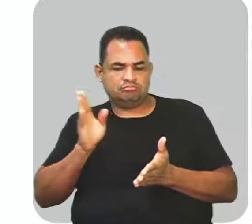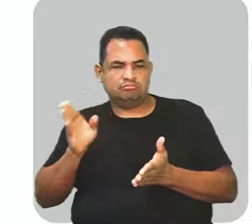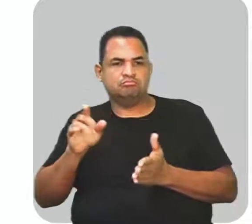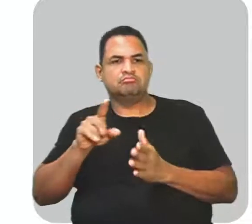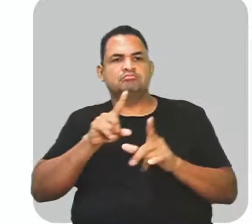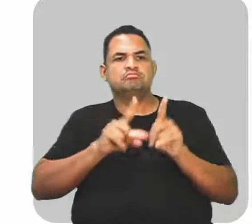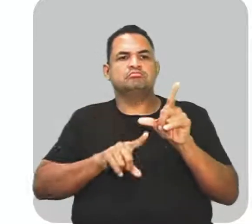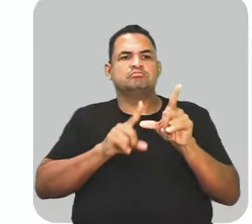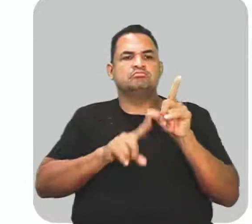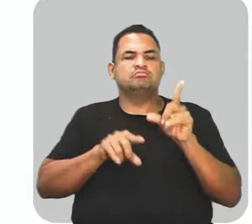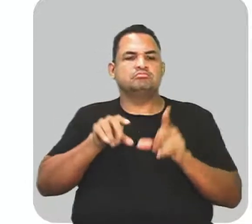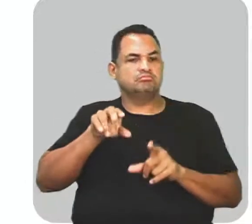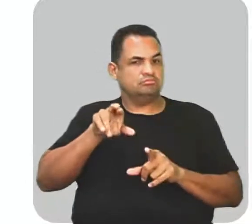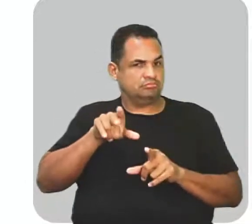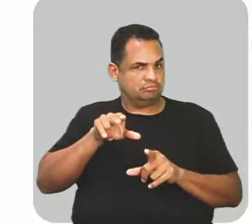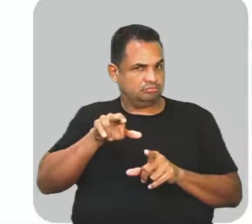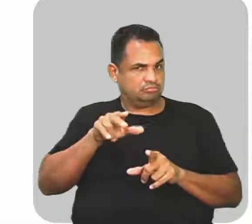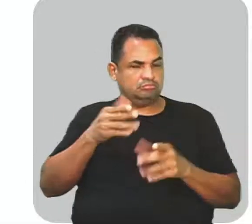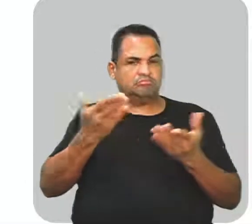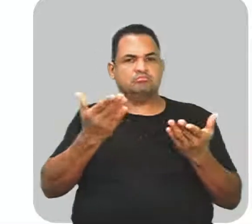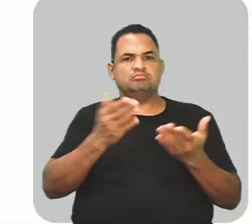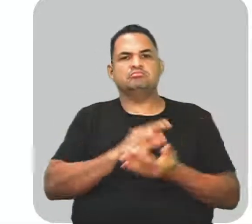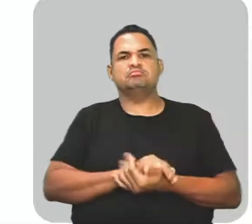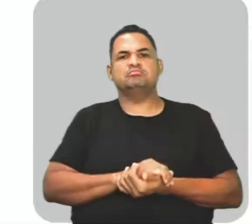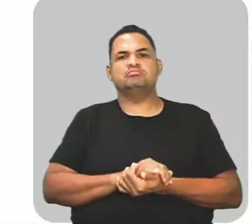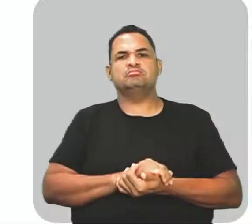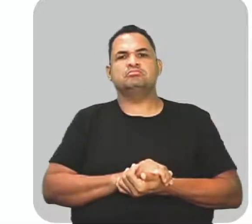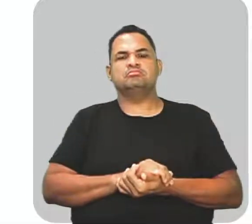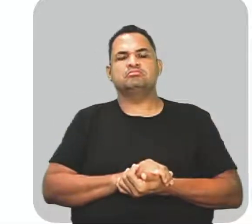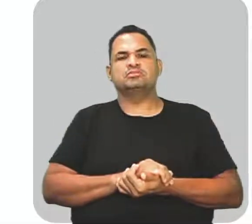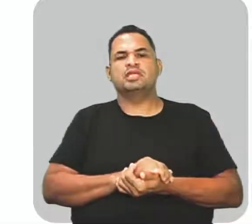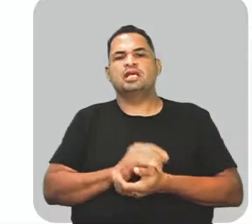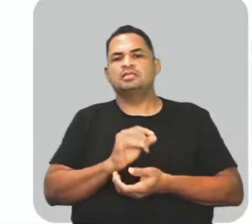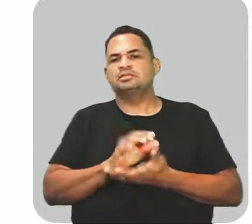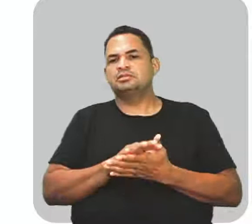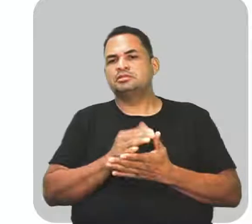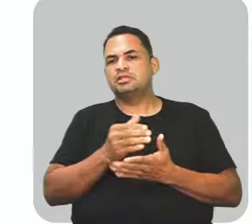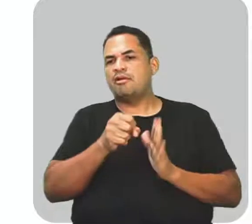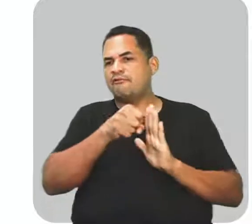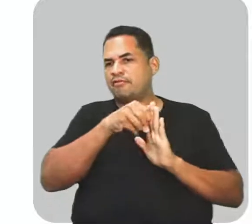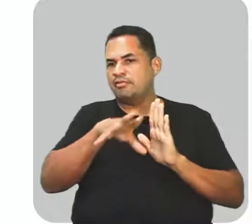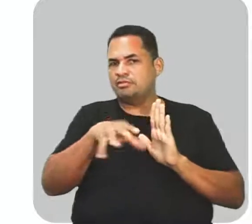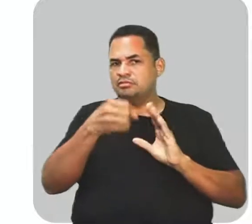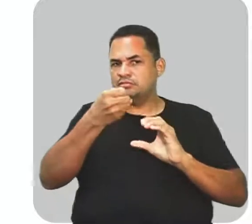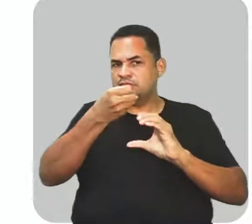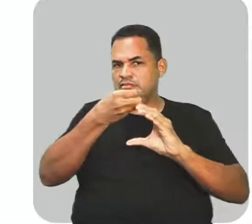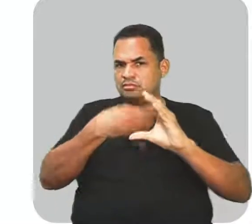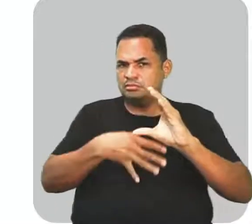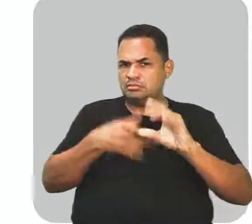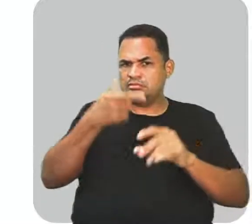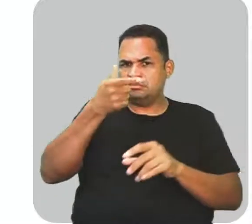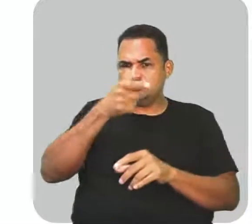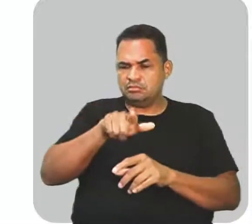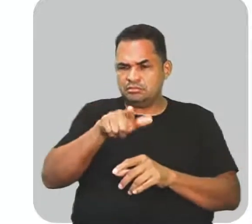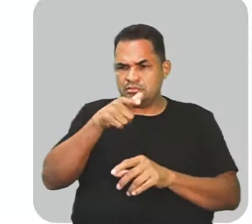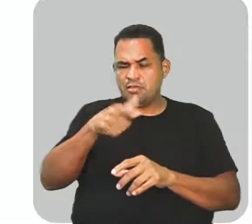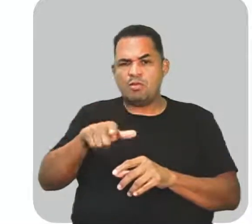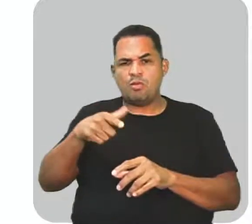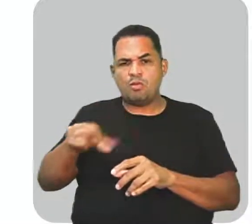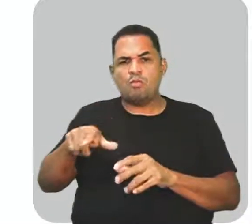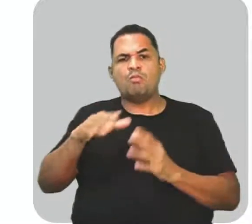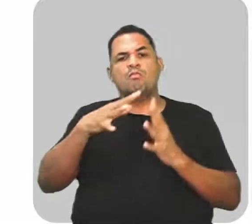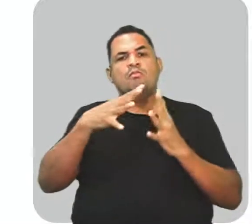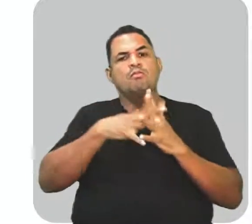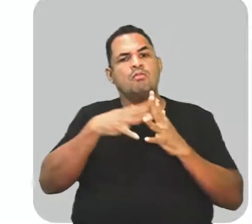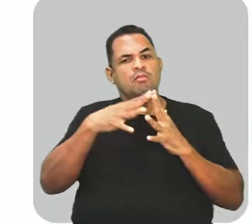letras semelhantes. Essa figura é caracterizada pela repetição